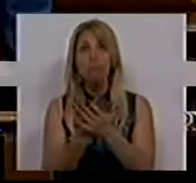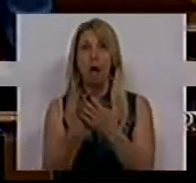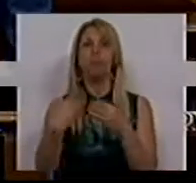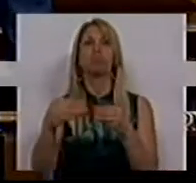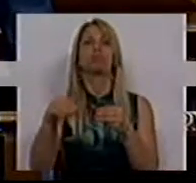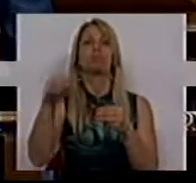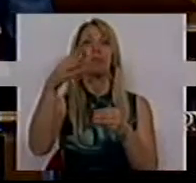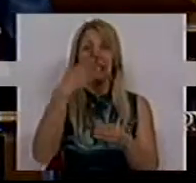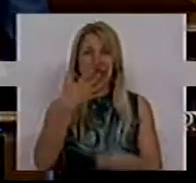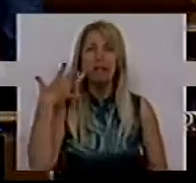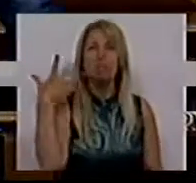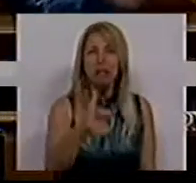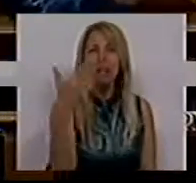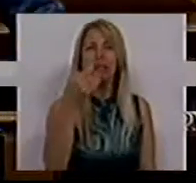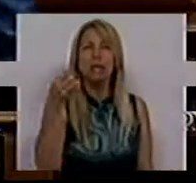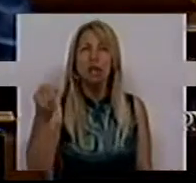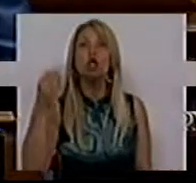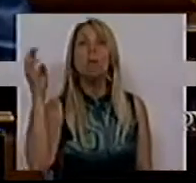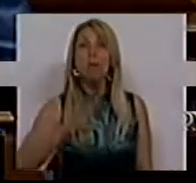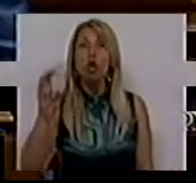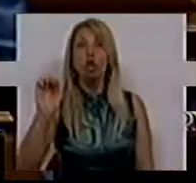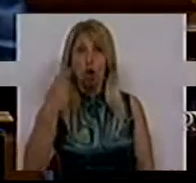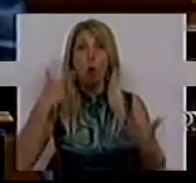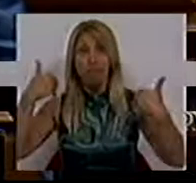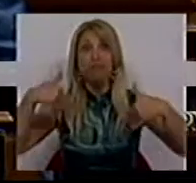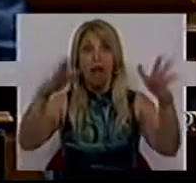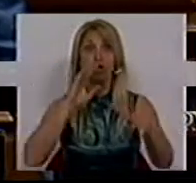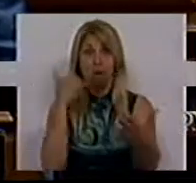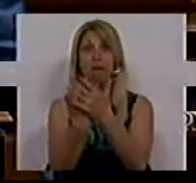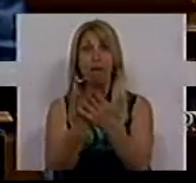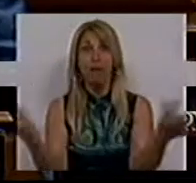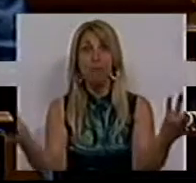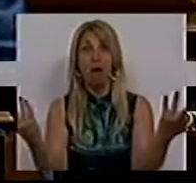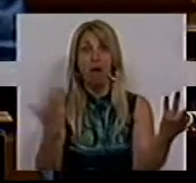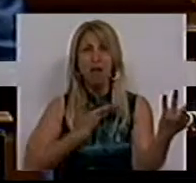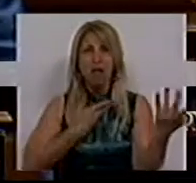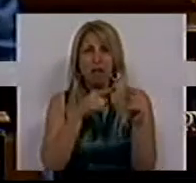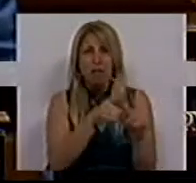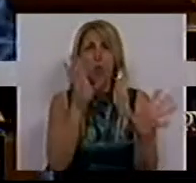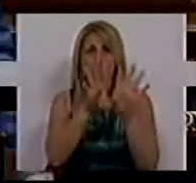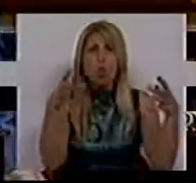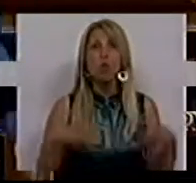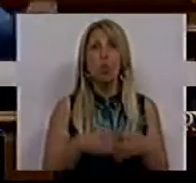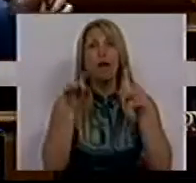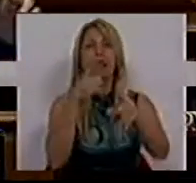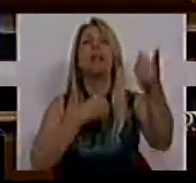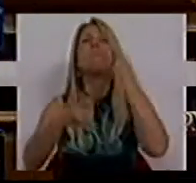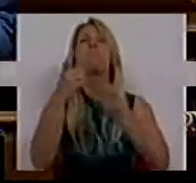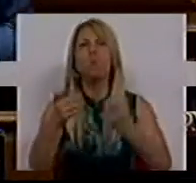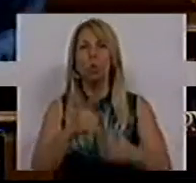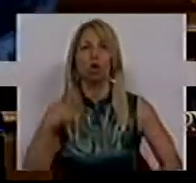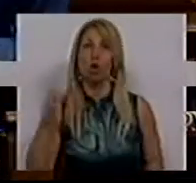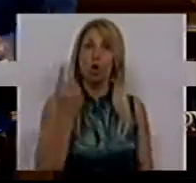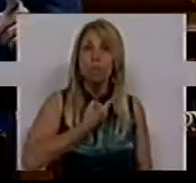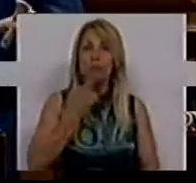7 mil e 700 milhões de euros no buraco deste grupo? Essa eu creio que era a pergunta que todos nós deveríamos fazer. E, Sr. Deputado